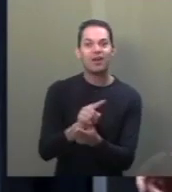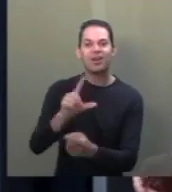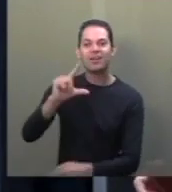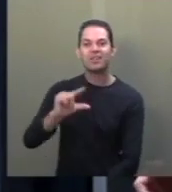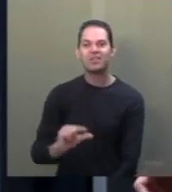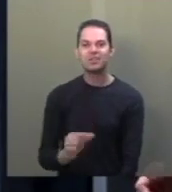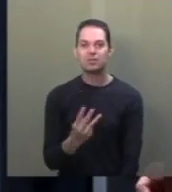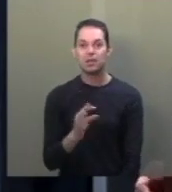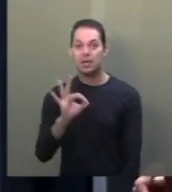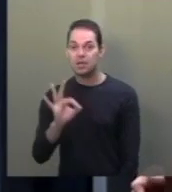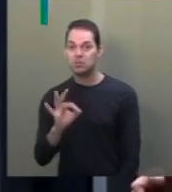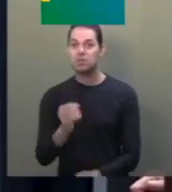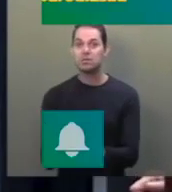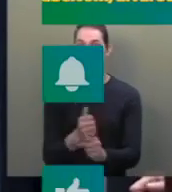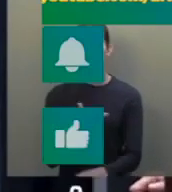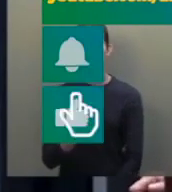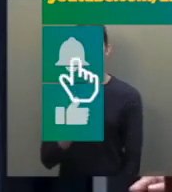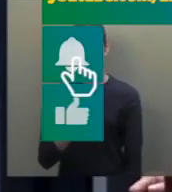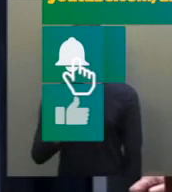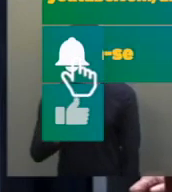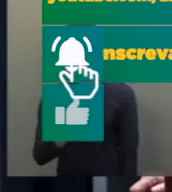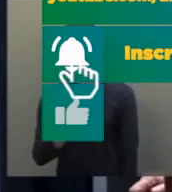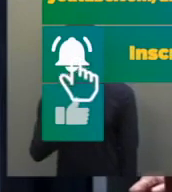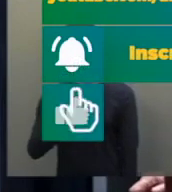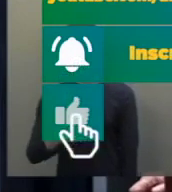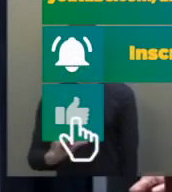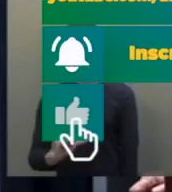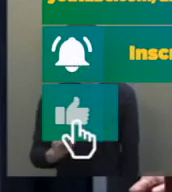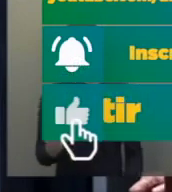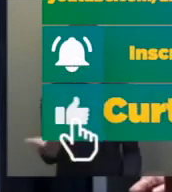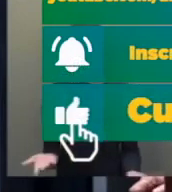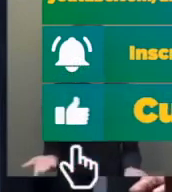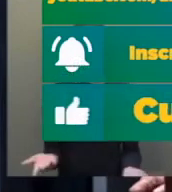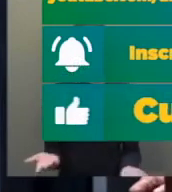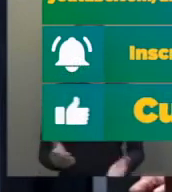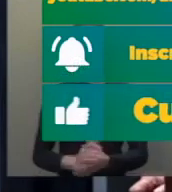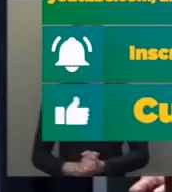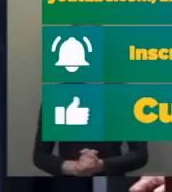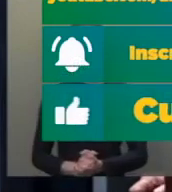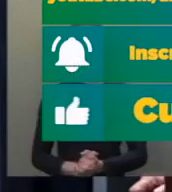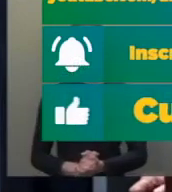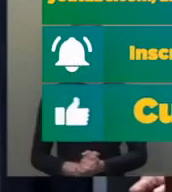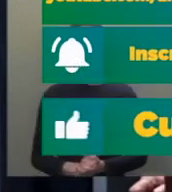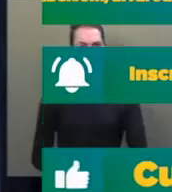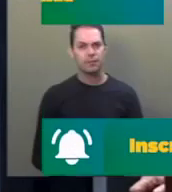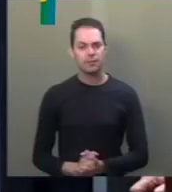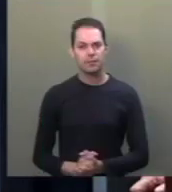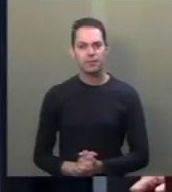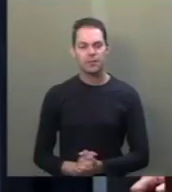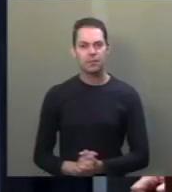de 3% em 2018. Portanto, não considero correto